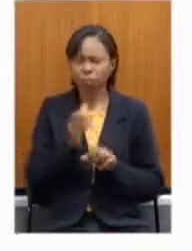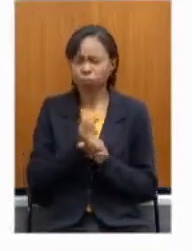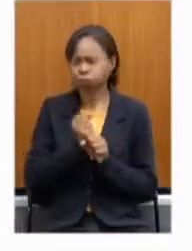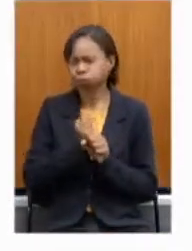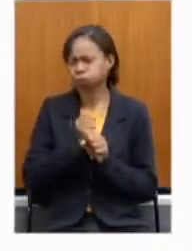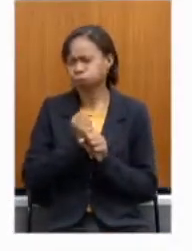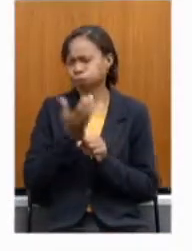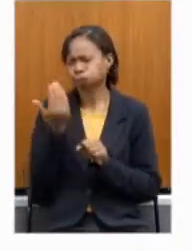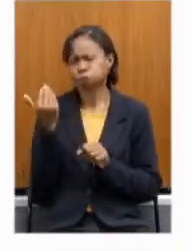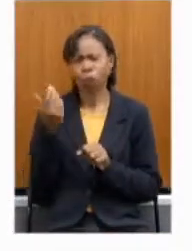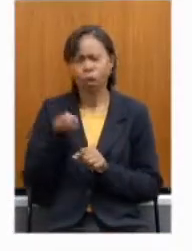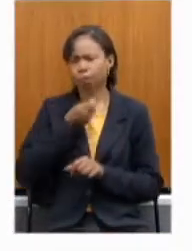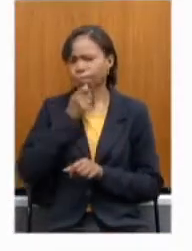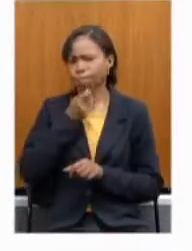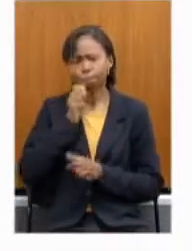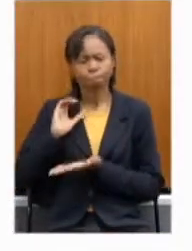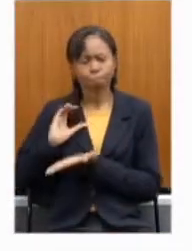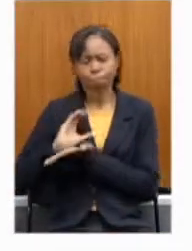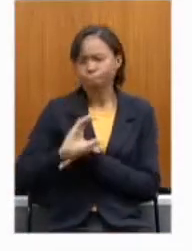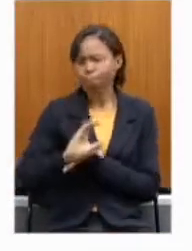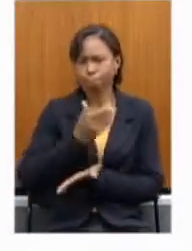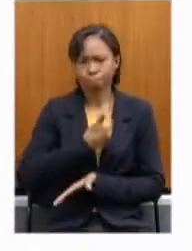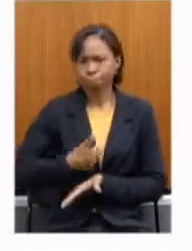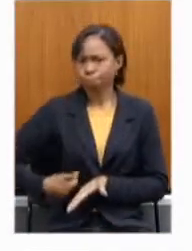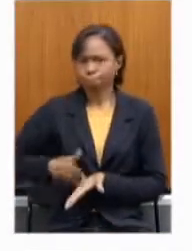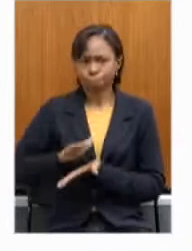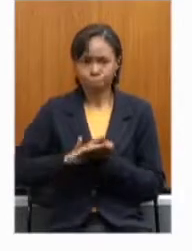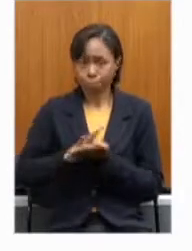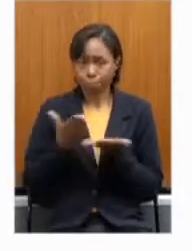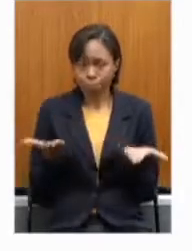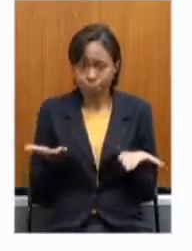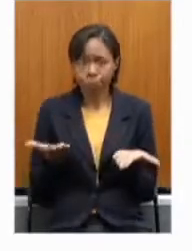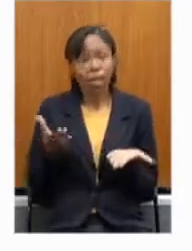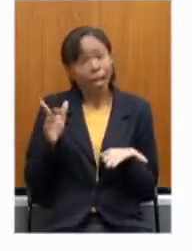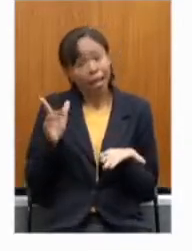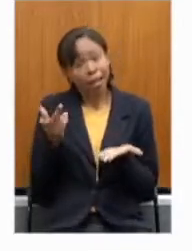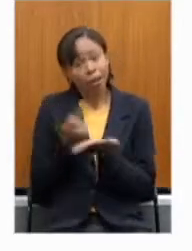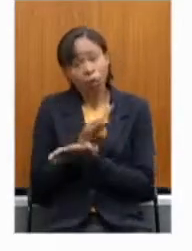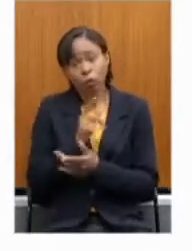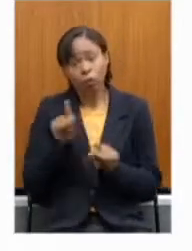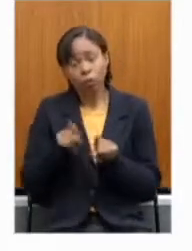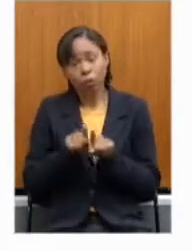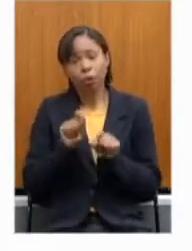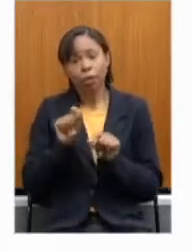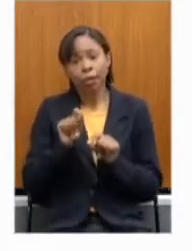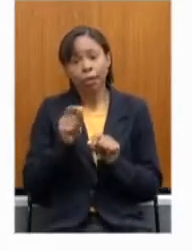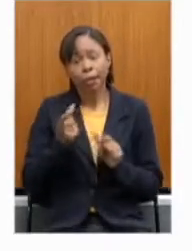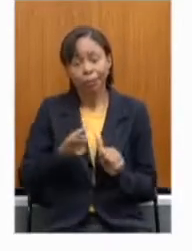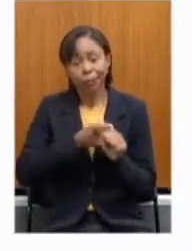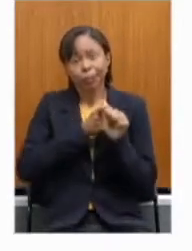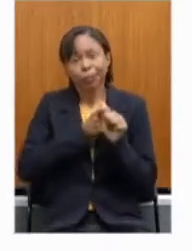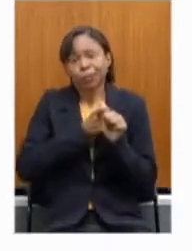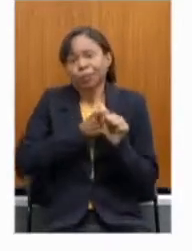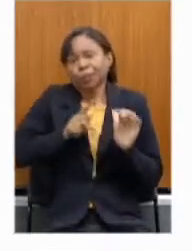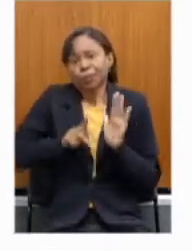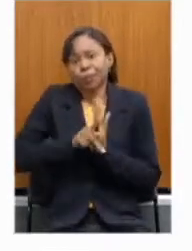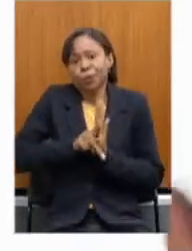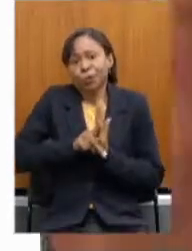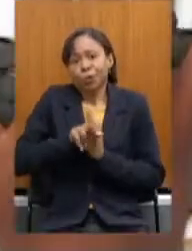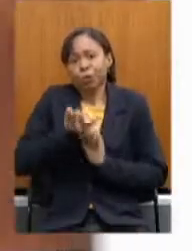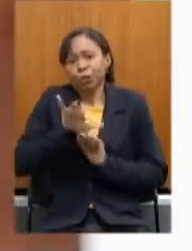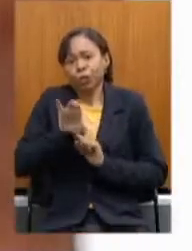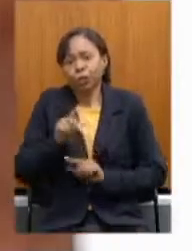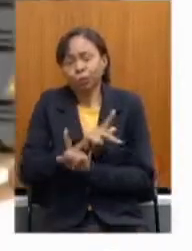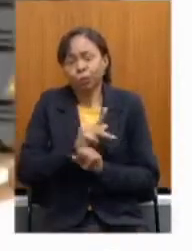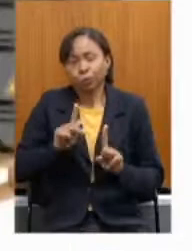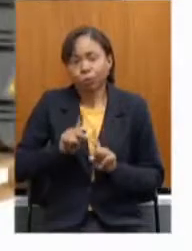recebendo O que deveria receber Do estado Passou também A assumir Uma dívida Em seu próprio nome Com as receitas De